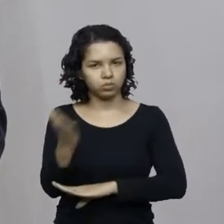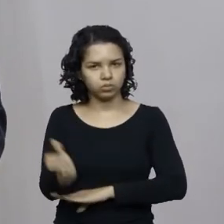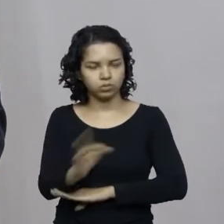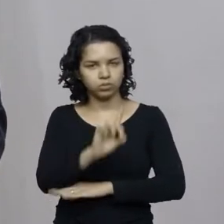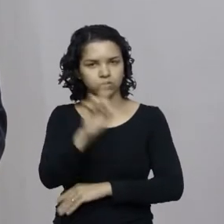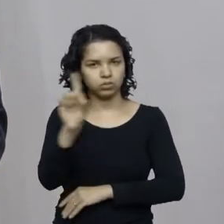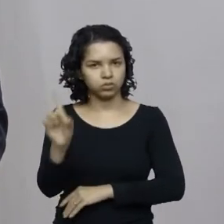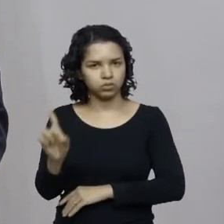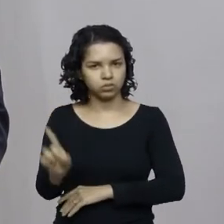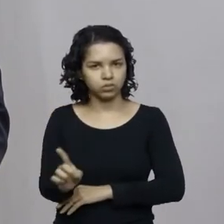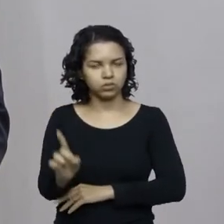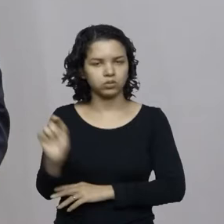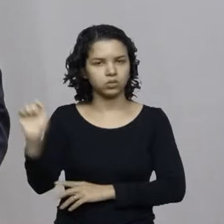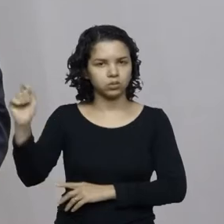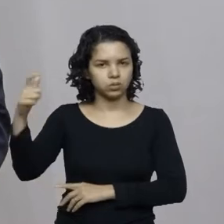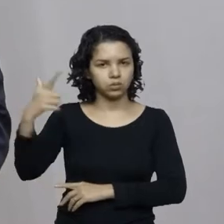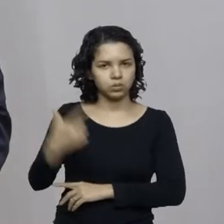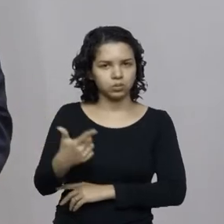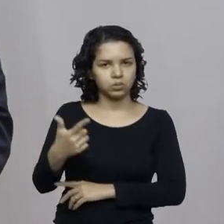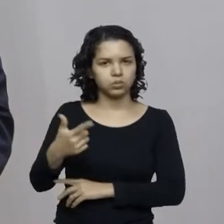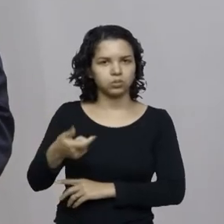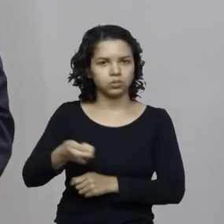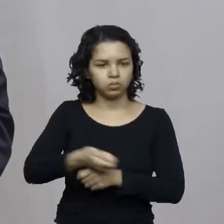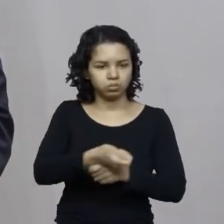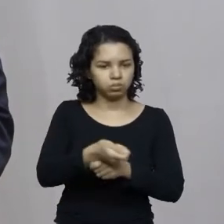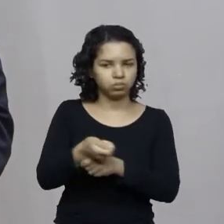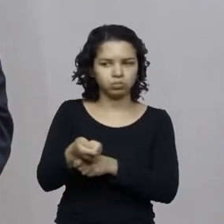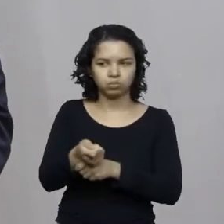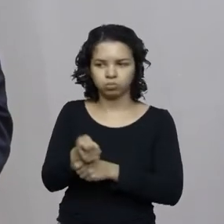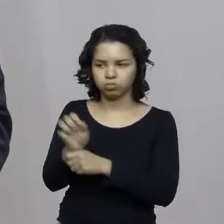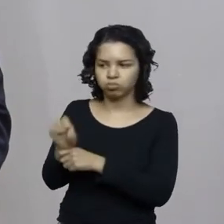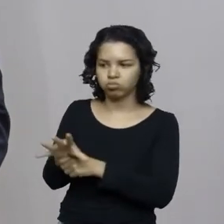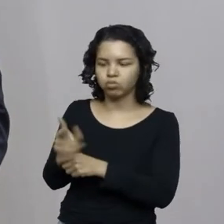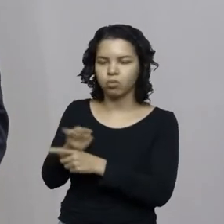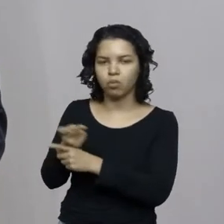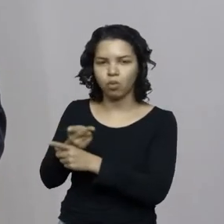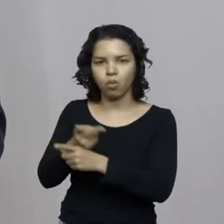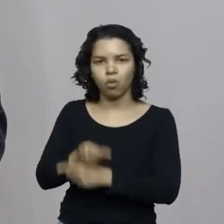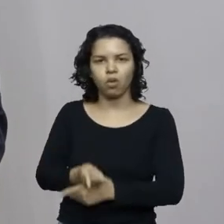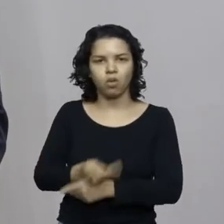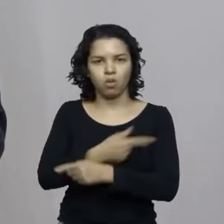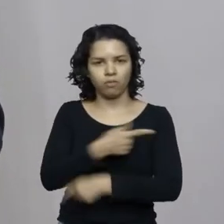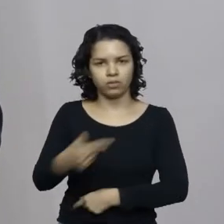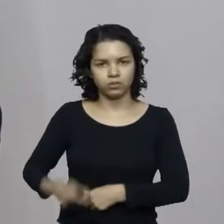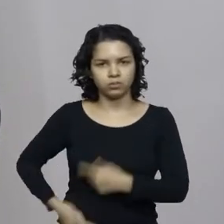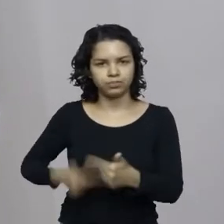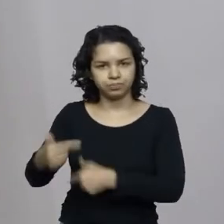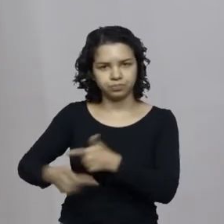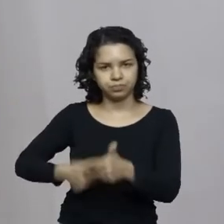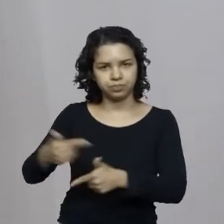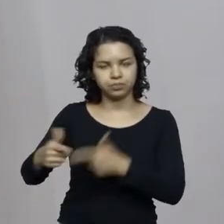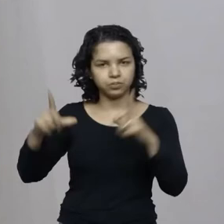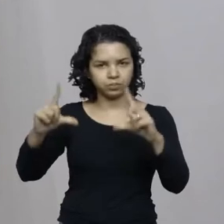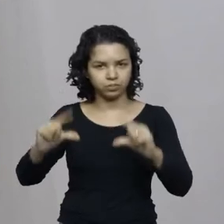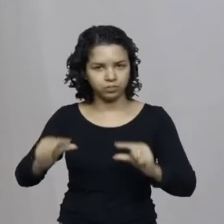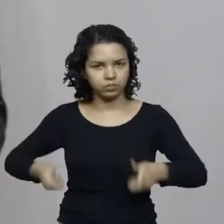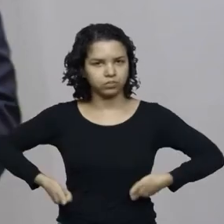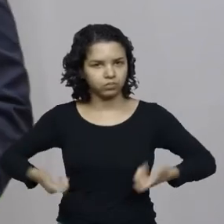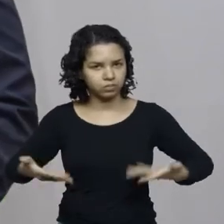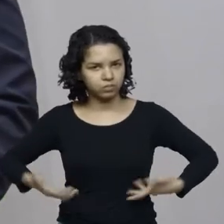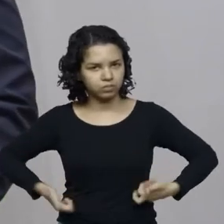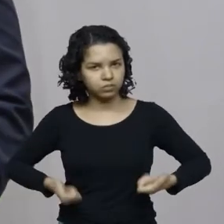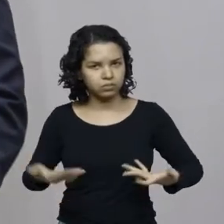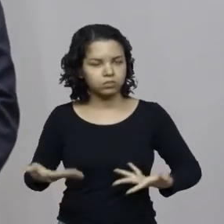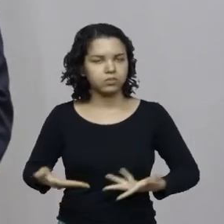lanterna acesa procurando aquele governador que trabalhou para a redução da máquina pública, que trabalhou pela redução